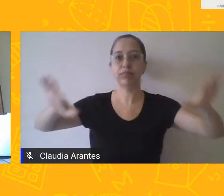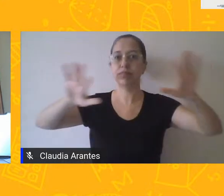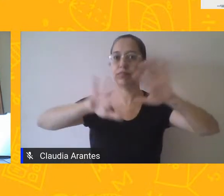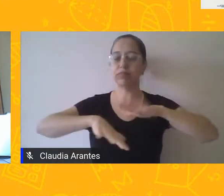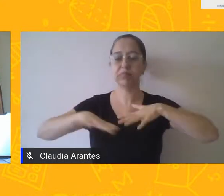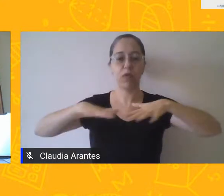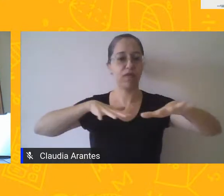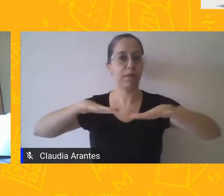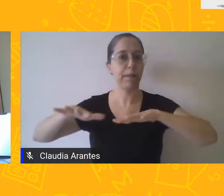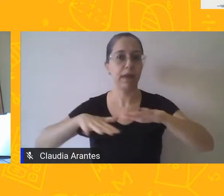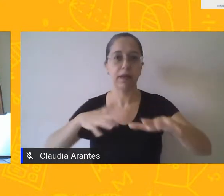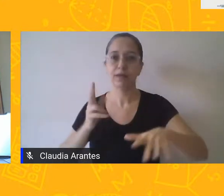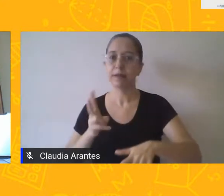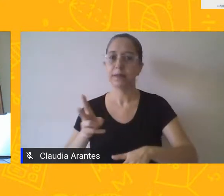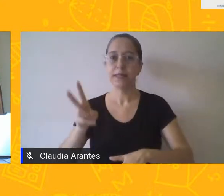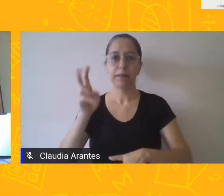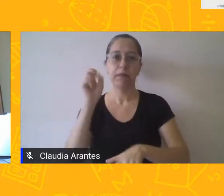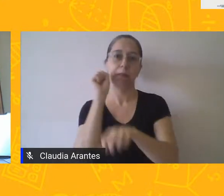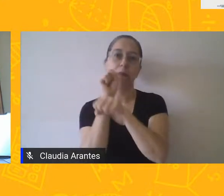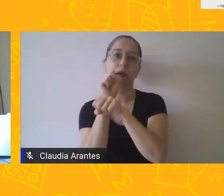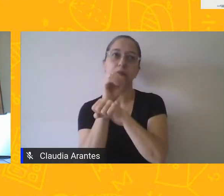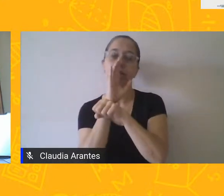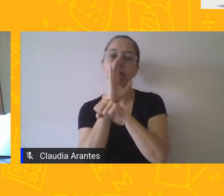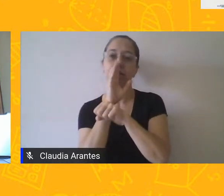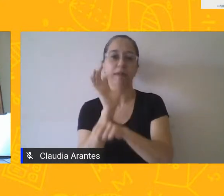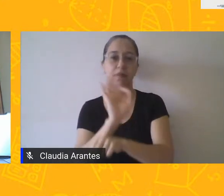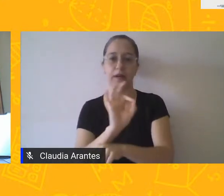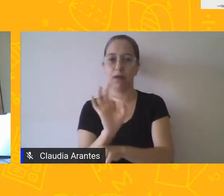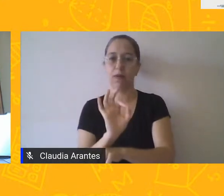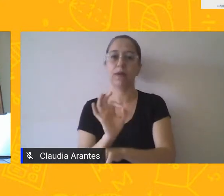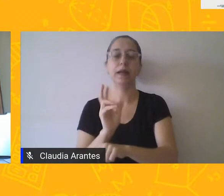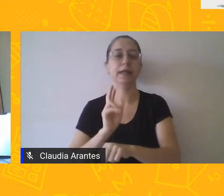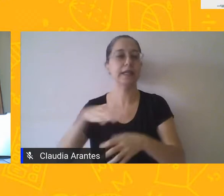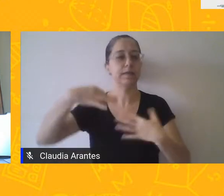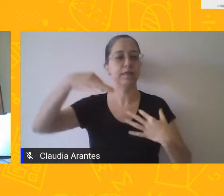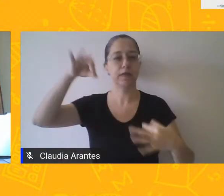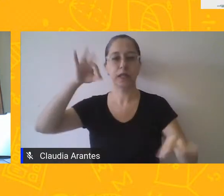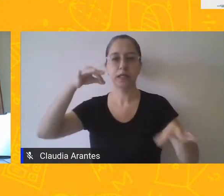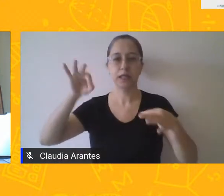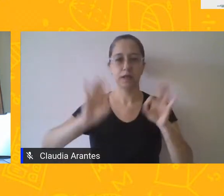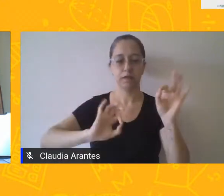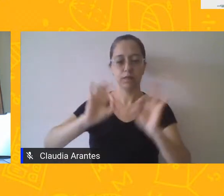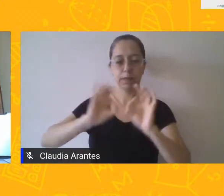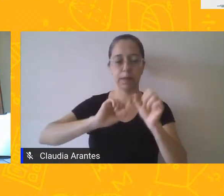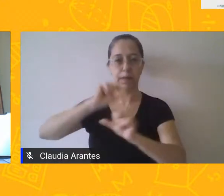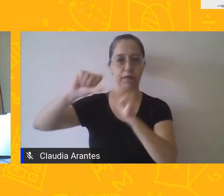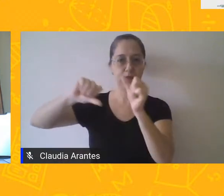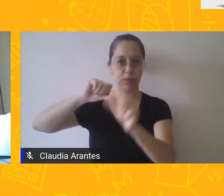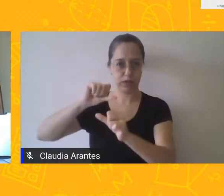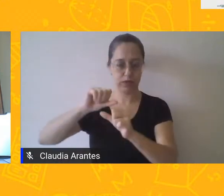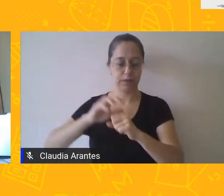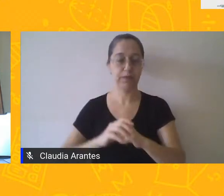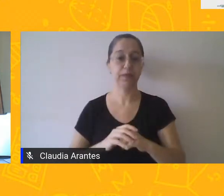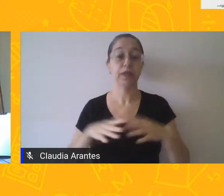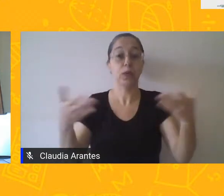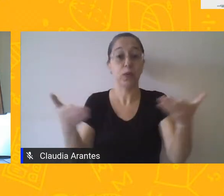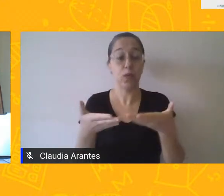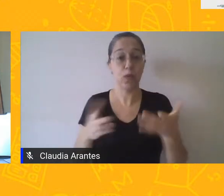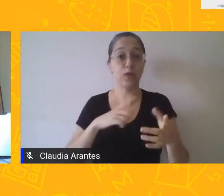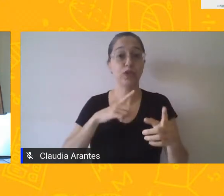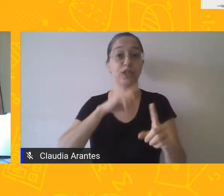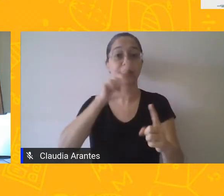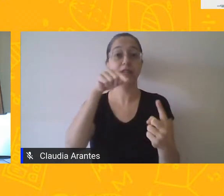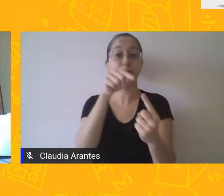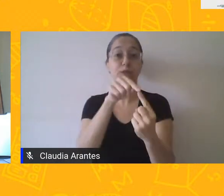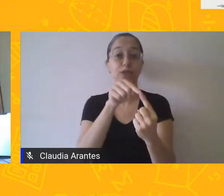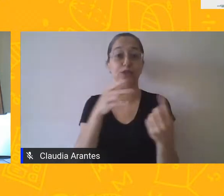Para o assunto de hoje, que é funções da linguagem, eu busquei o teórico